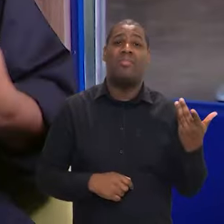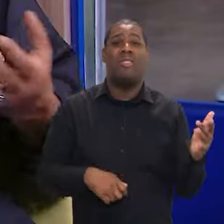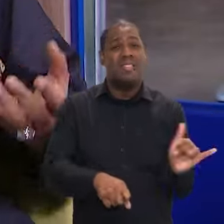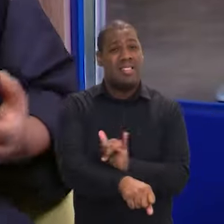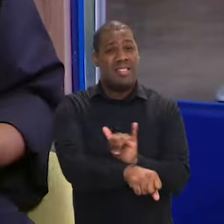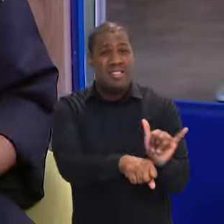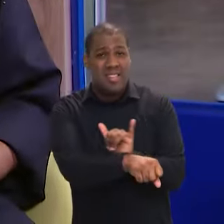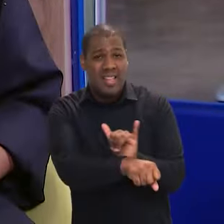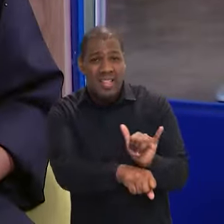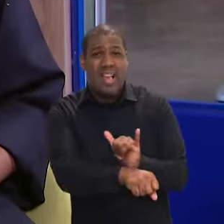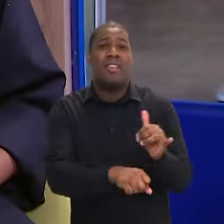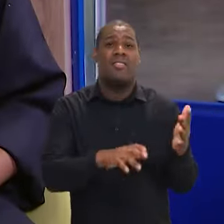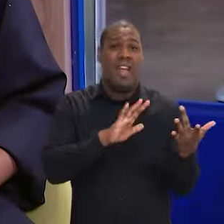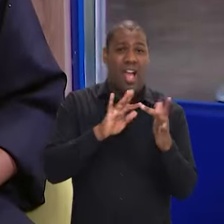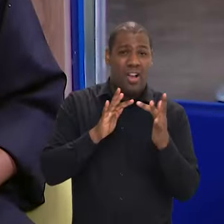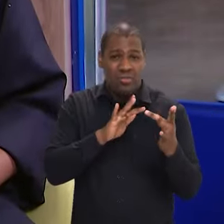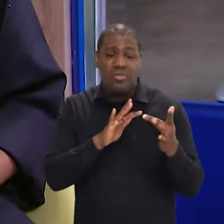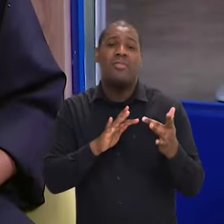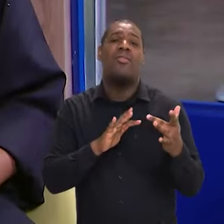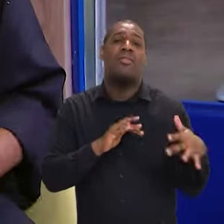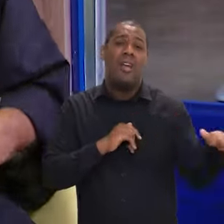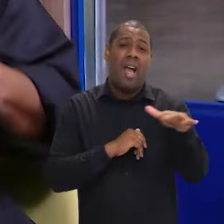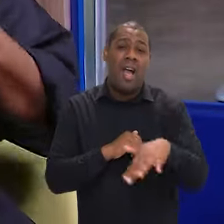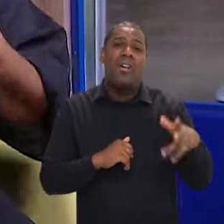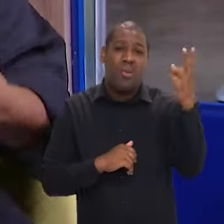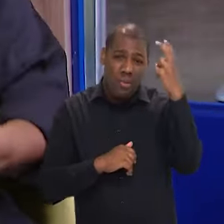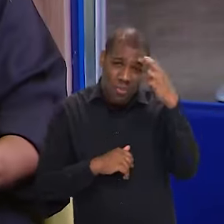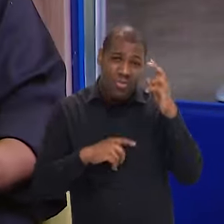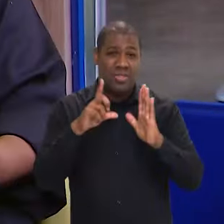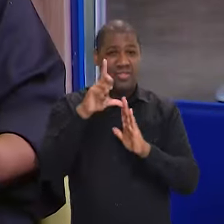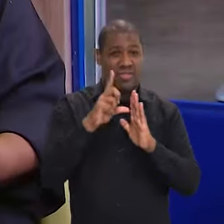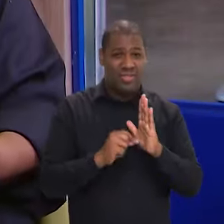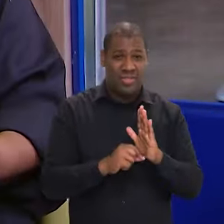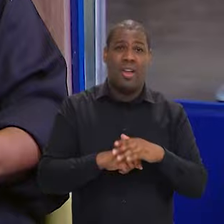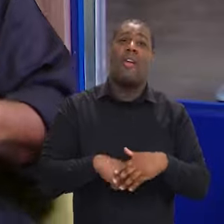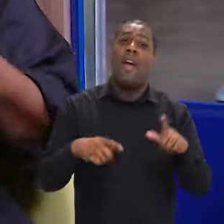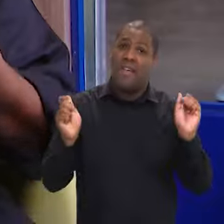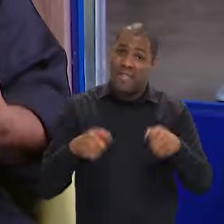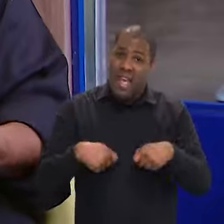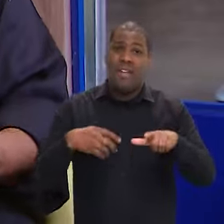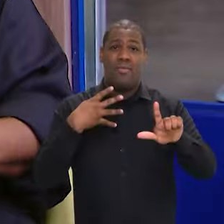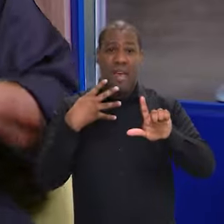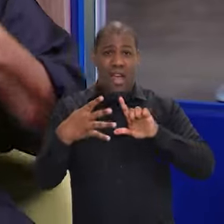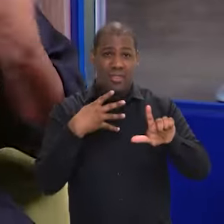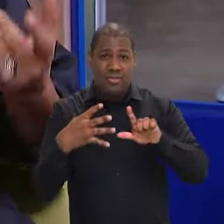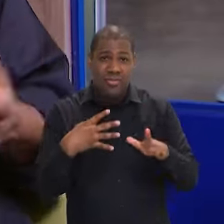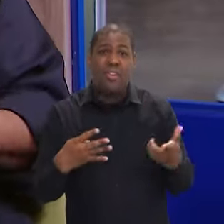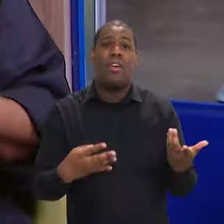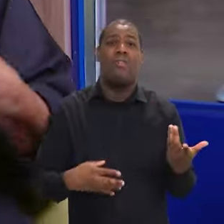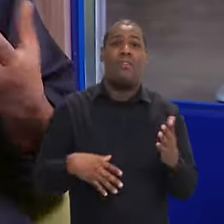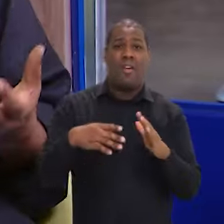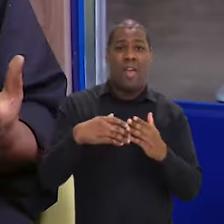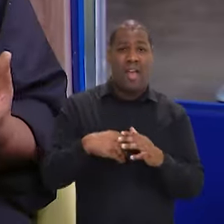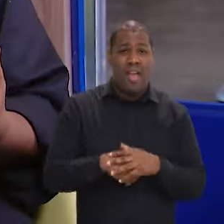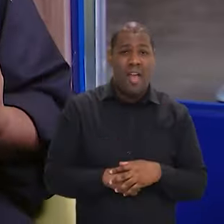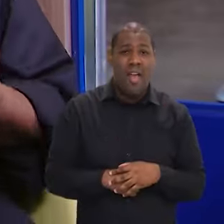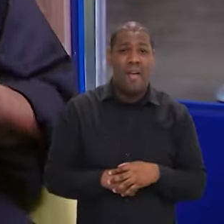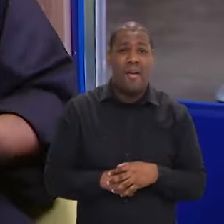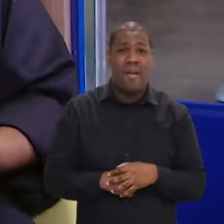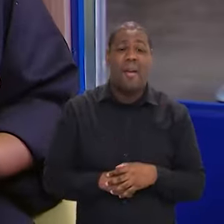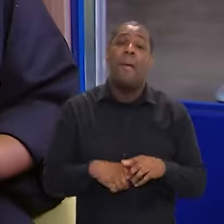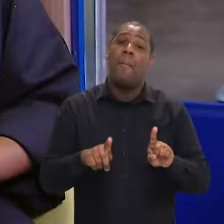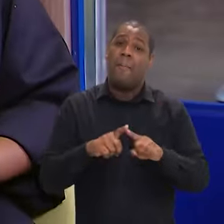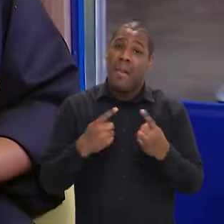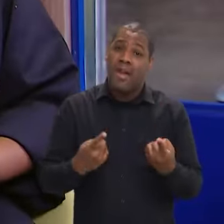a partir dessas ferramentas todas que estão aí no ambiente digital para produzir audiovisual, produzir conteúdos,